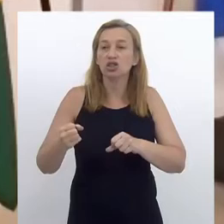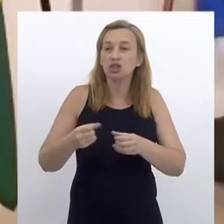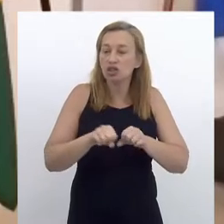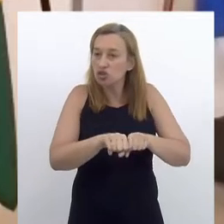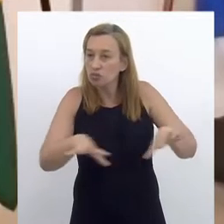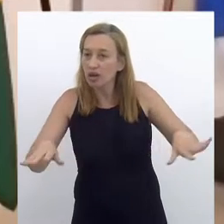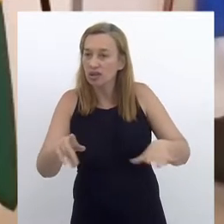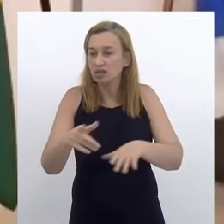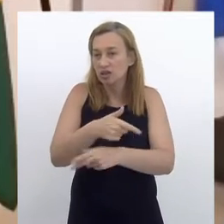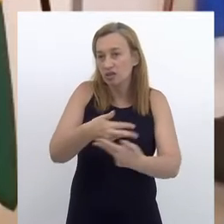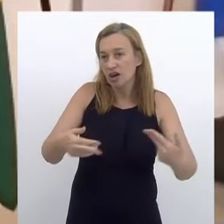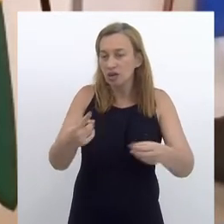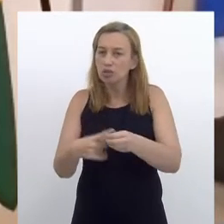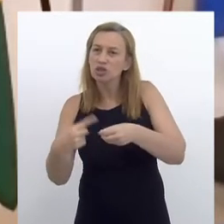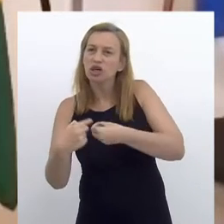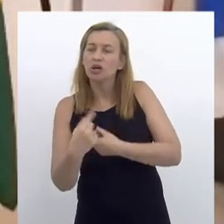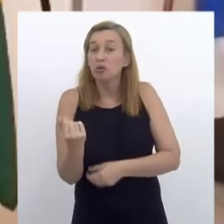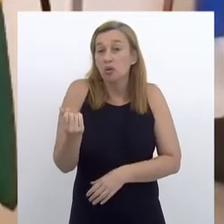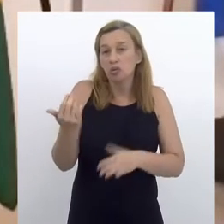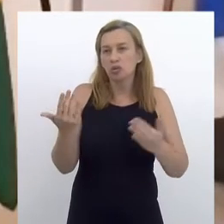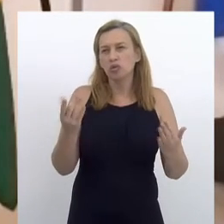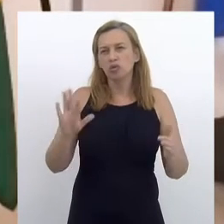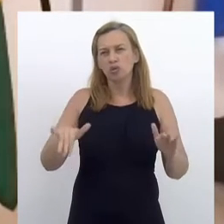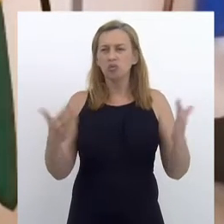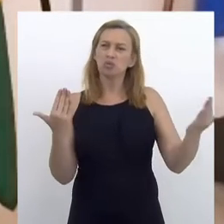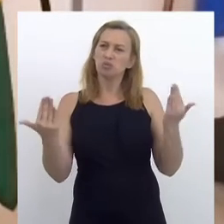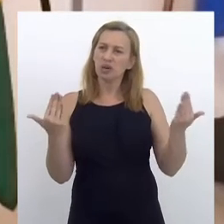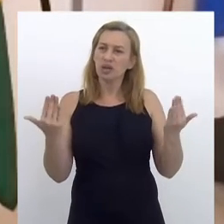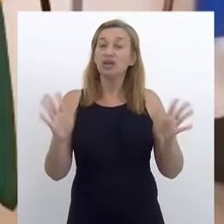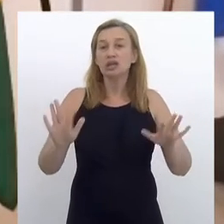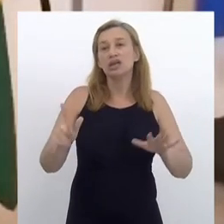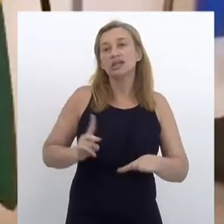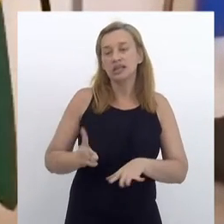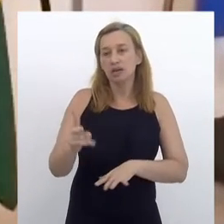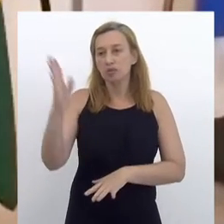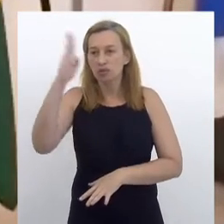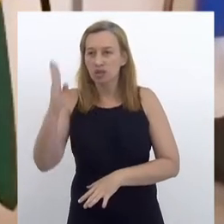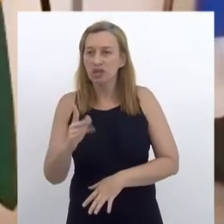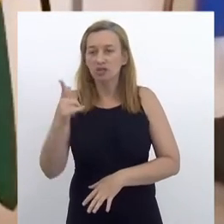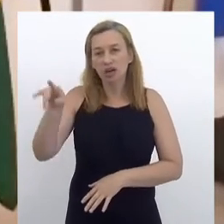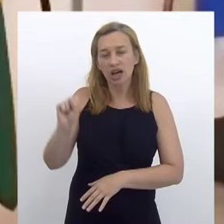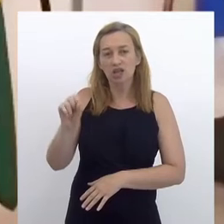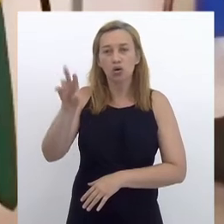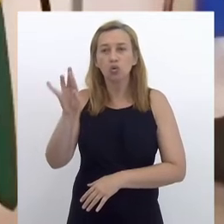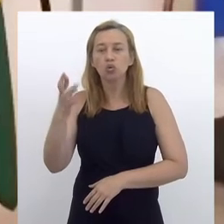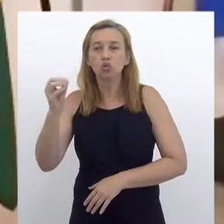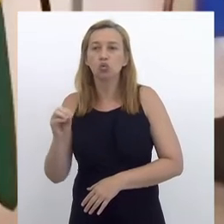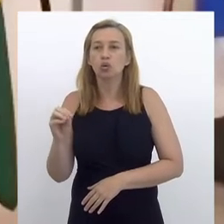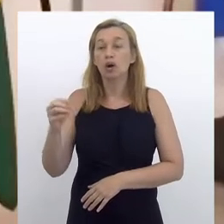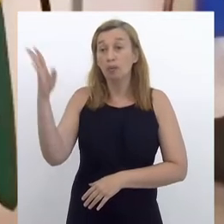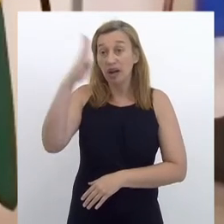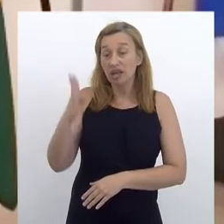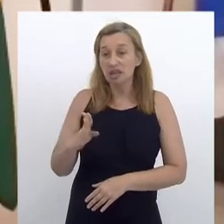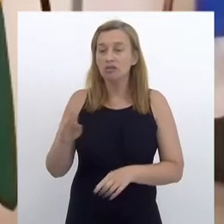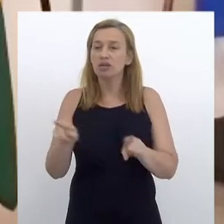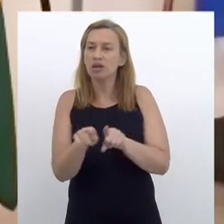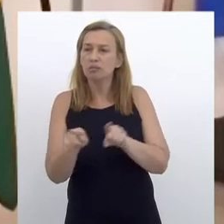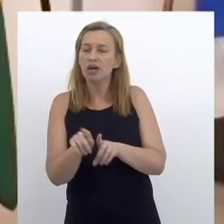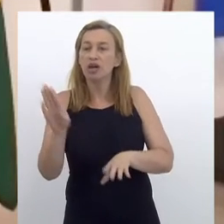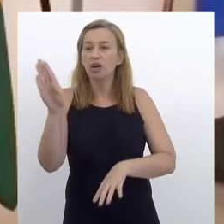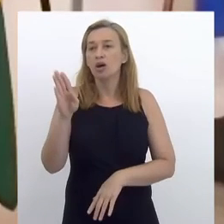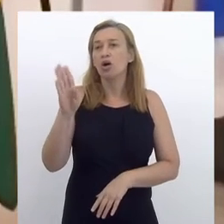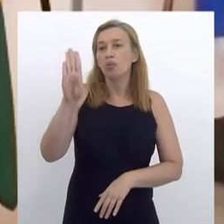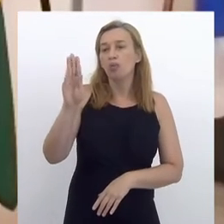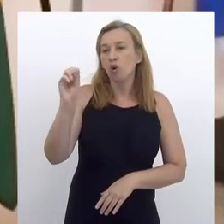municípios. Porém, do ponto de vista de preço, nós, indiretamente, sempre subsidiamos o Brasil. O próprio gasoduto Brasil, Bolívia, ele foi feito,